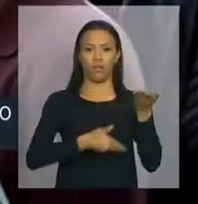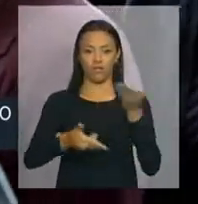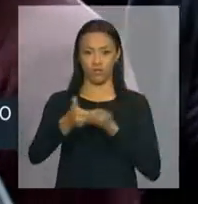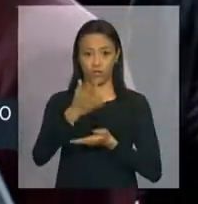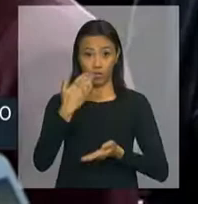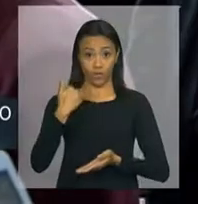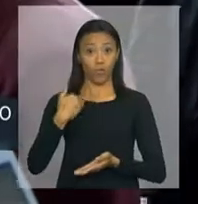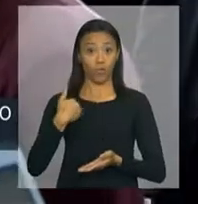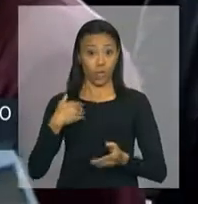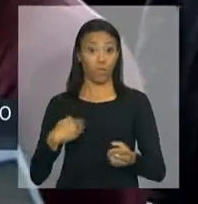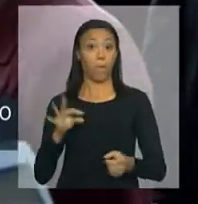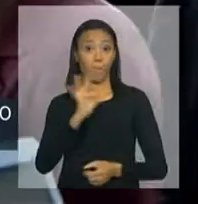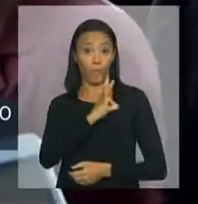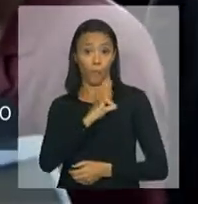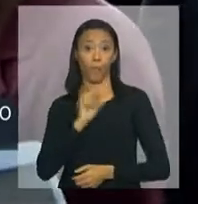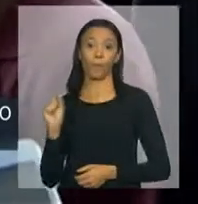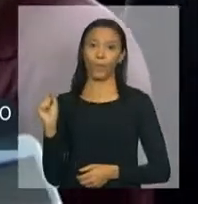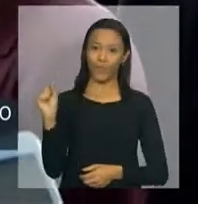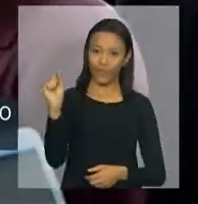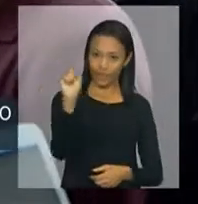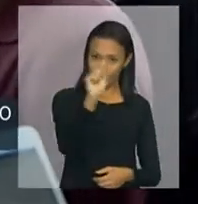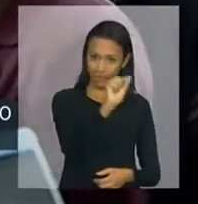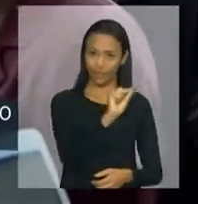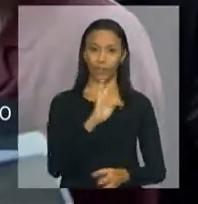nossas polícias, todas.